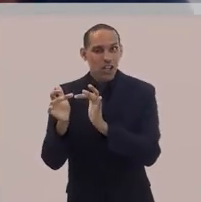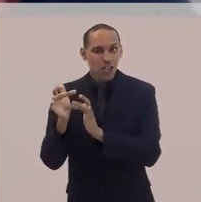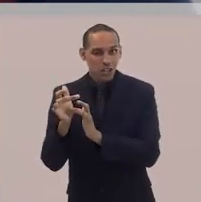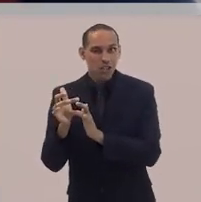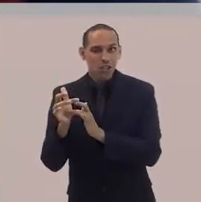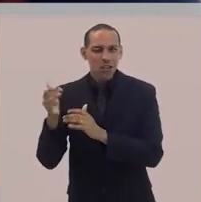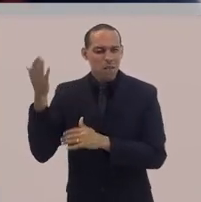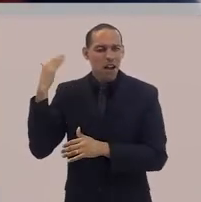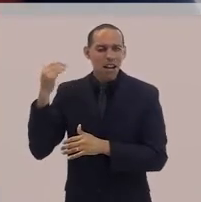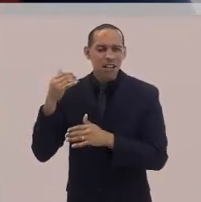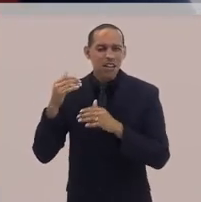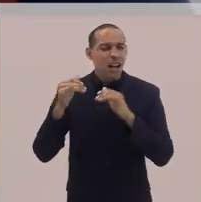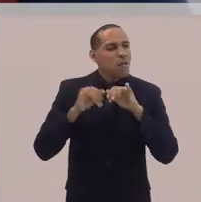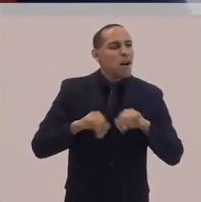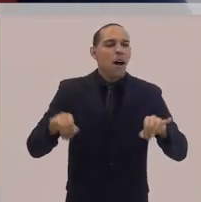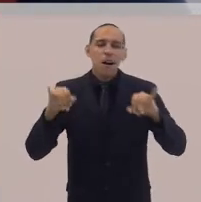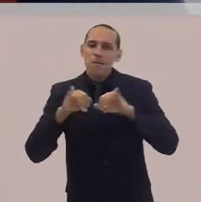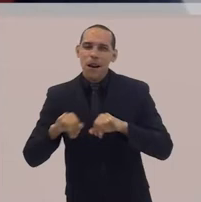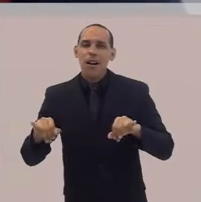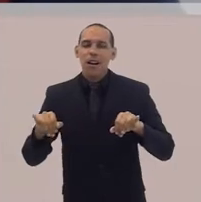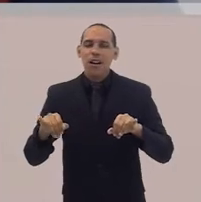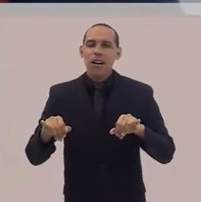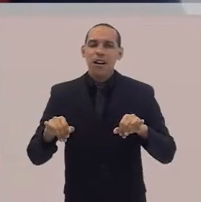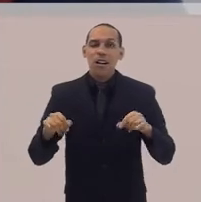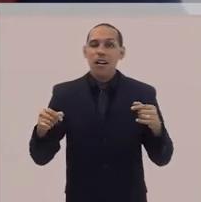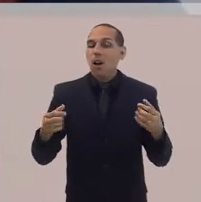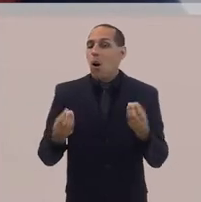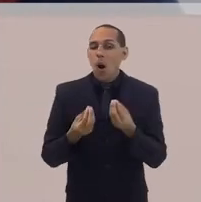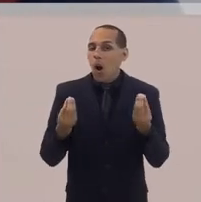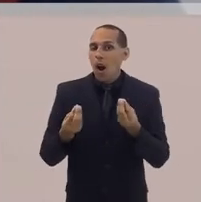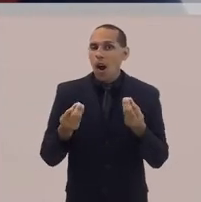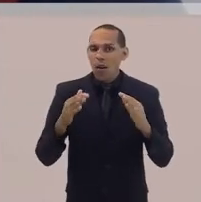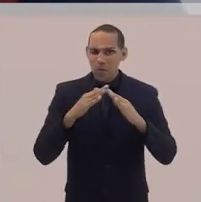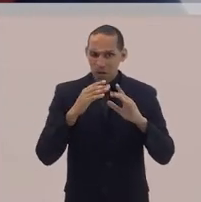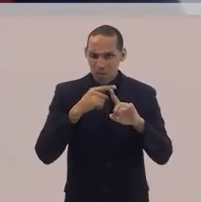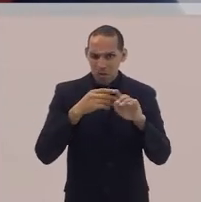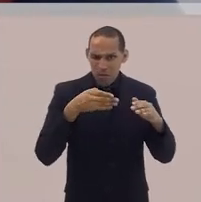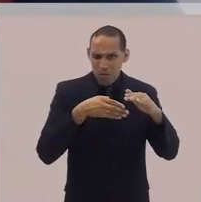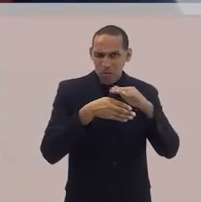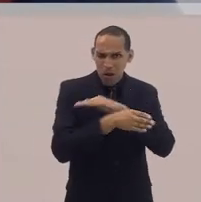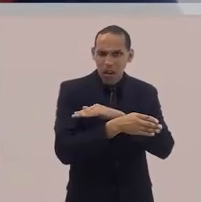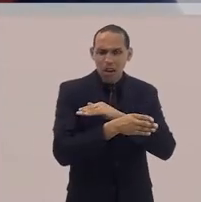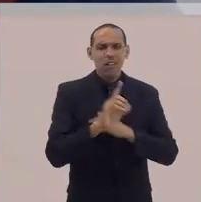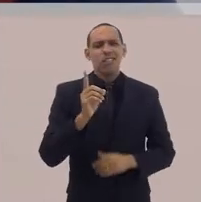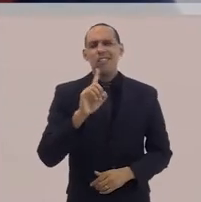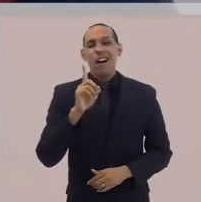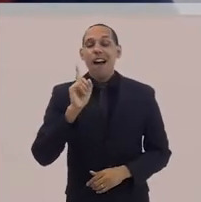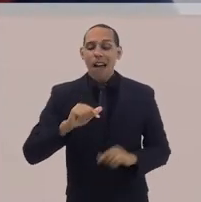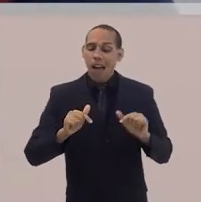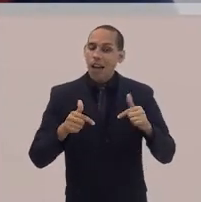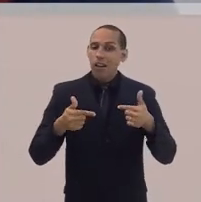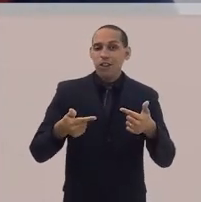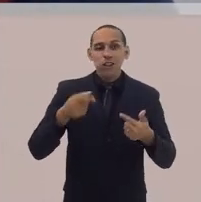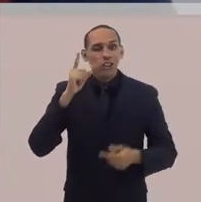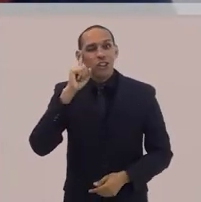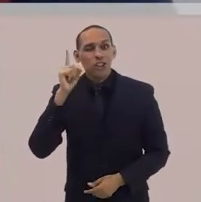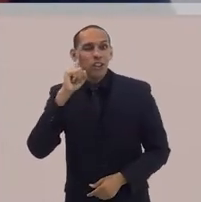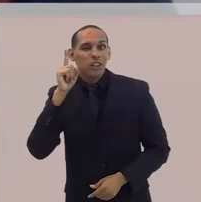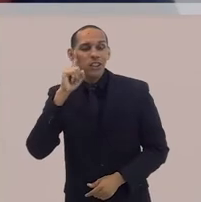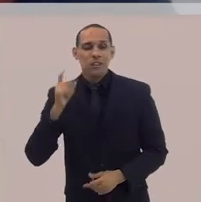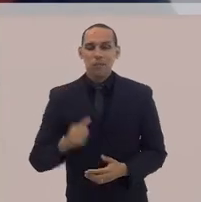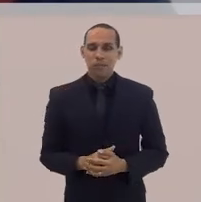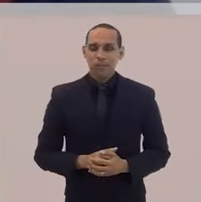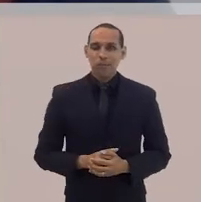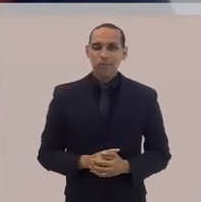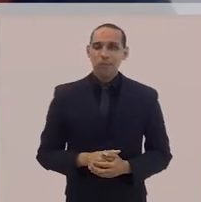Jesus preconizou não tem nada a ver com estar dentro do ambiente da igreja, tem a ver com a atitude, com o dia